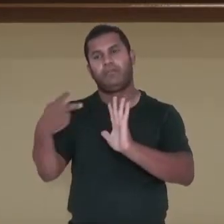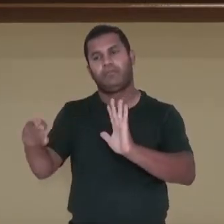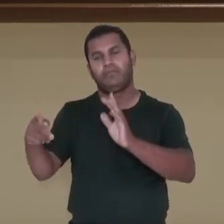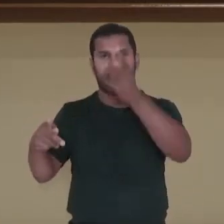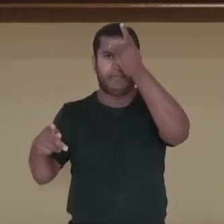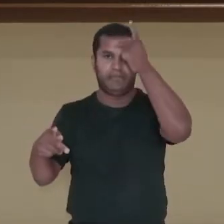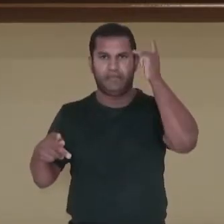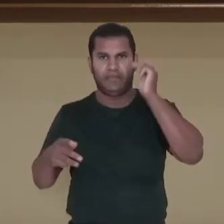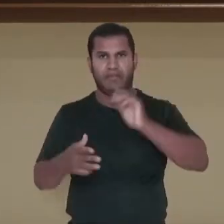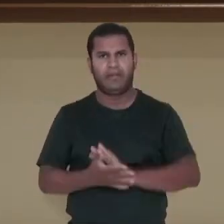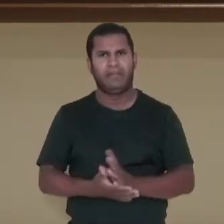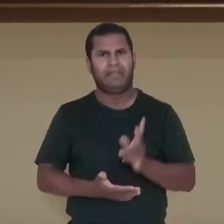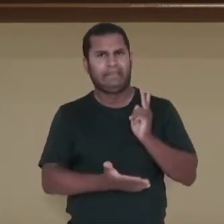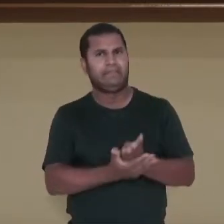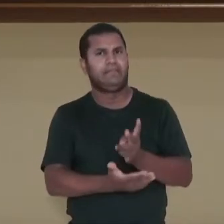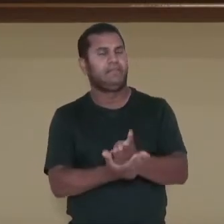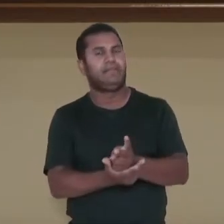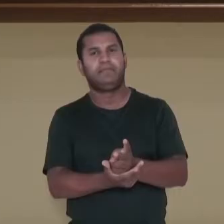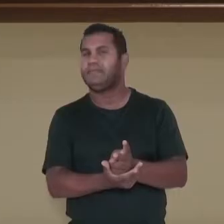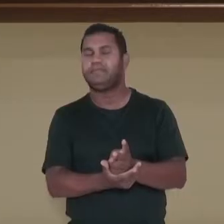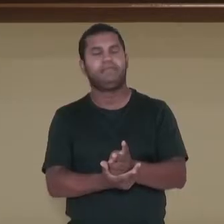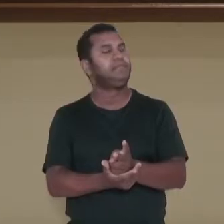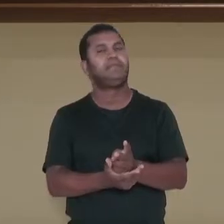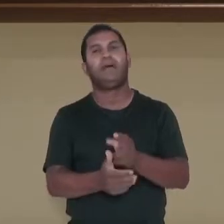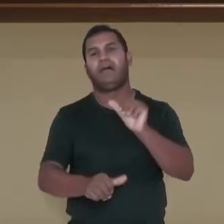nem sempre vai ser dessa forma. Ok?